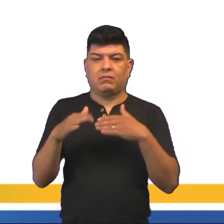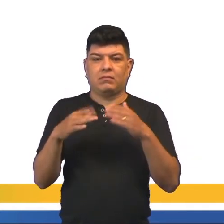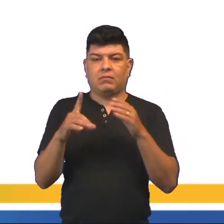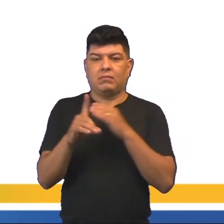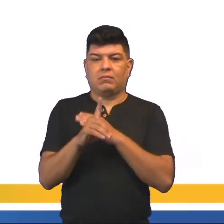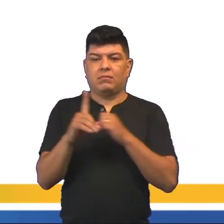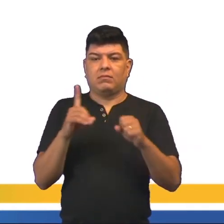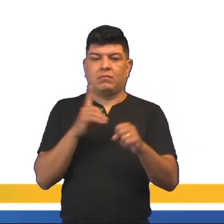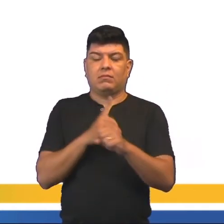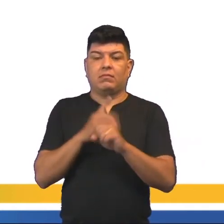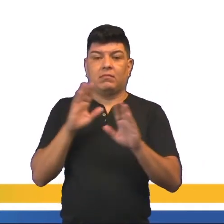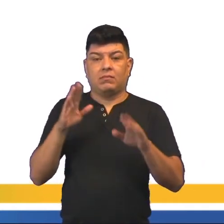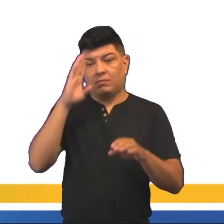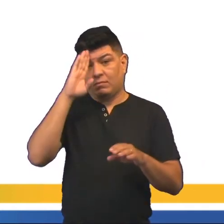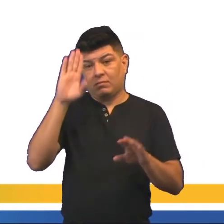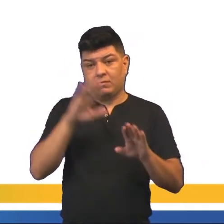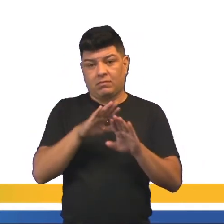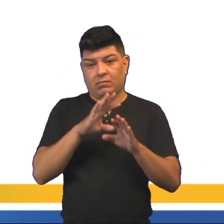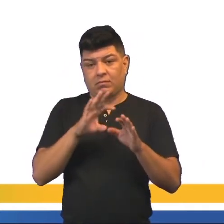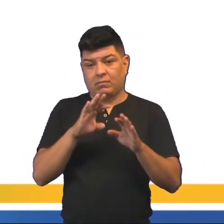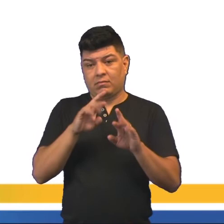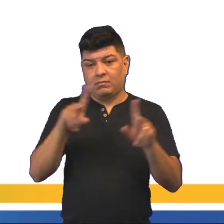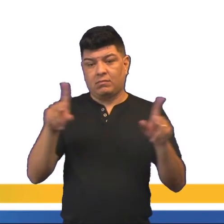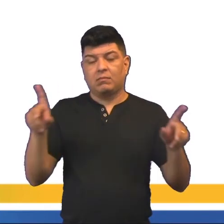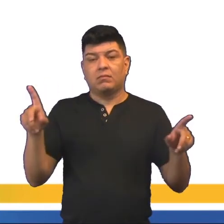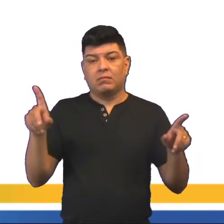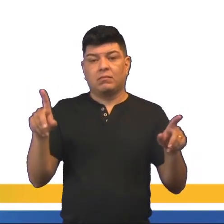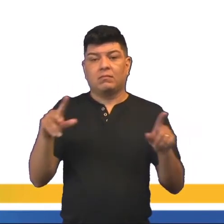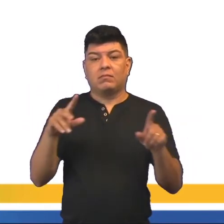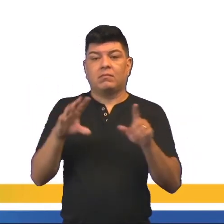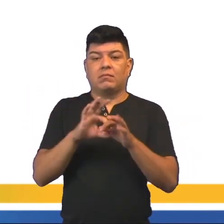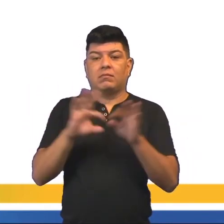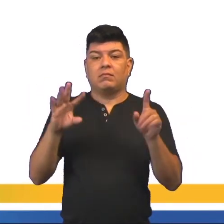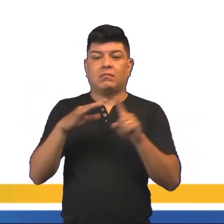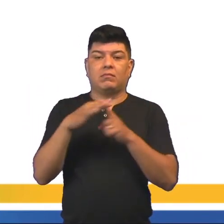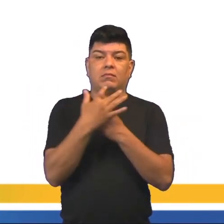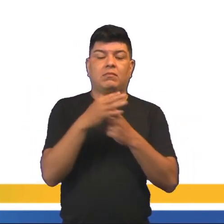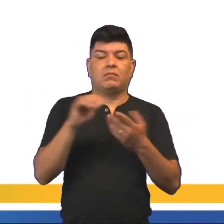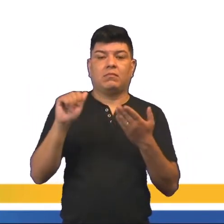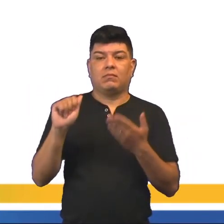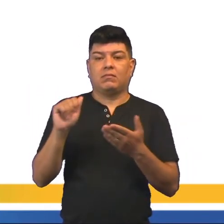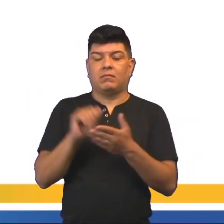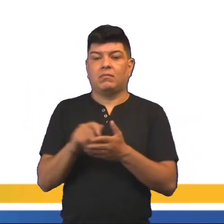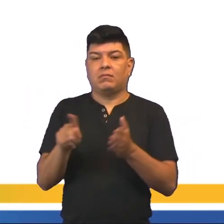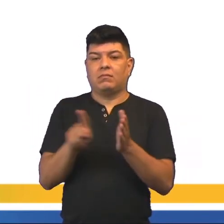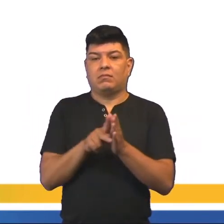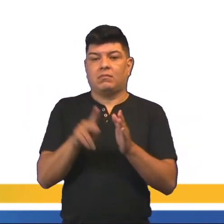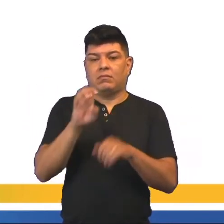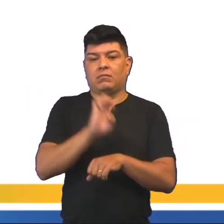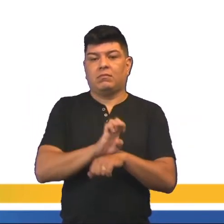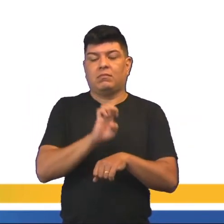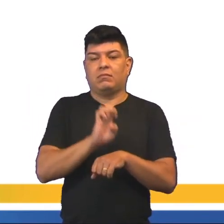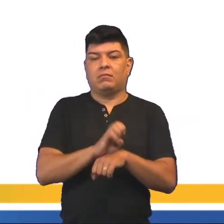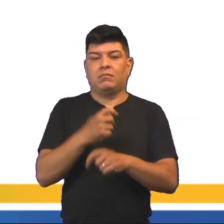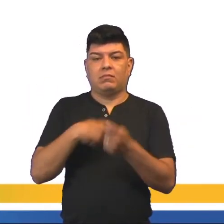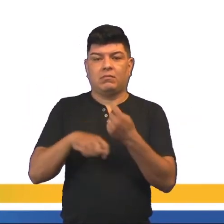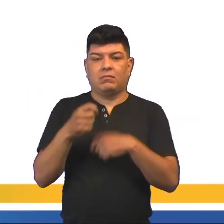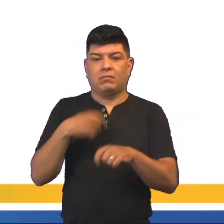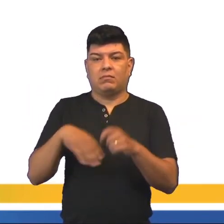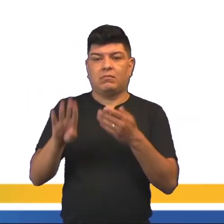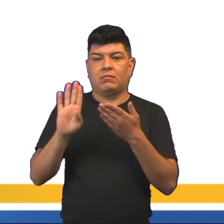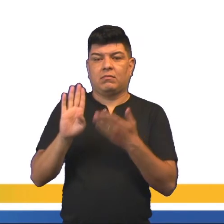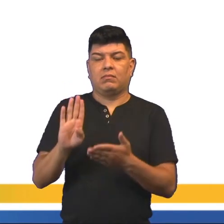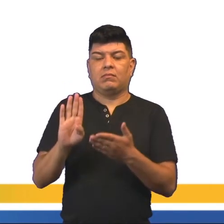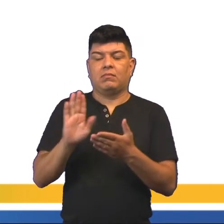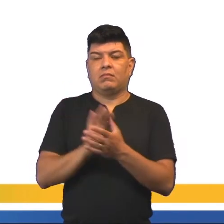A principal diferença entre o liberalismo e o socialismo é letra A, o papel do Estado em relação à economia,